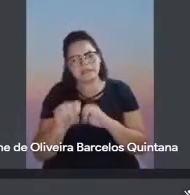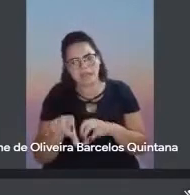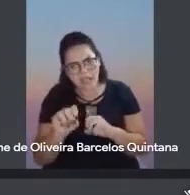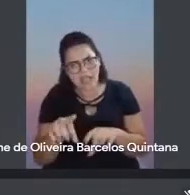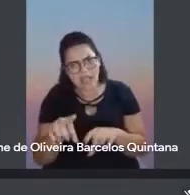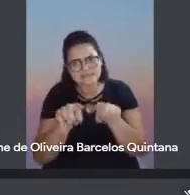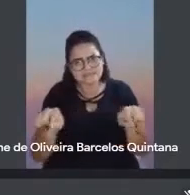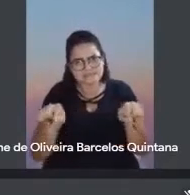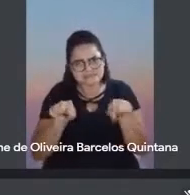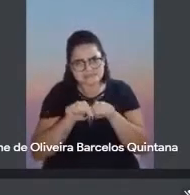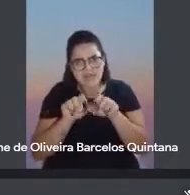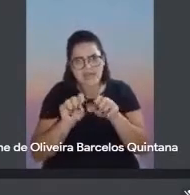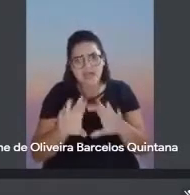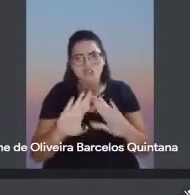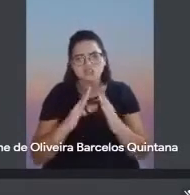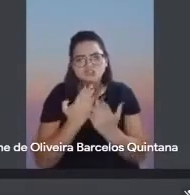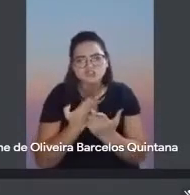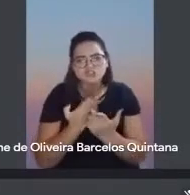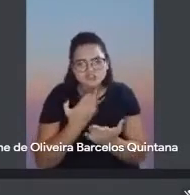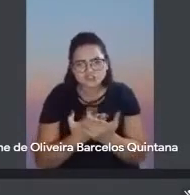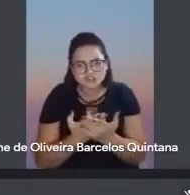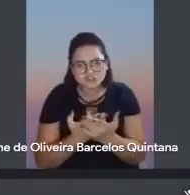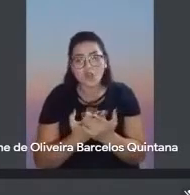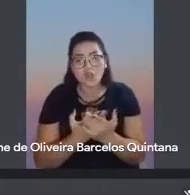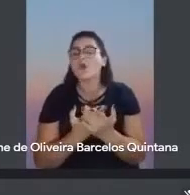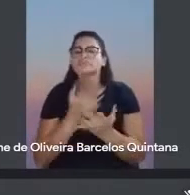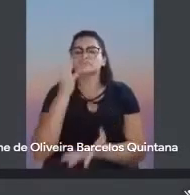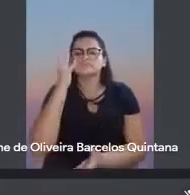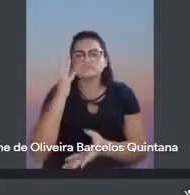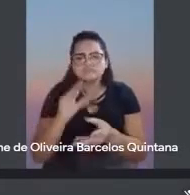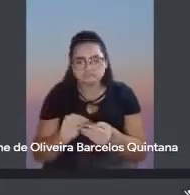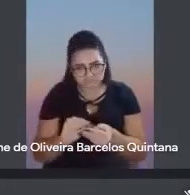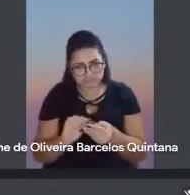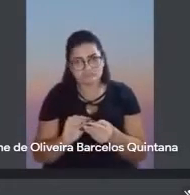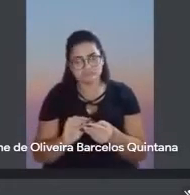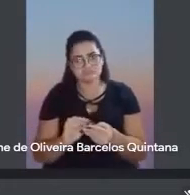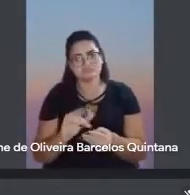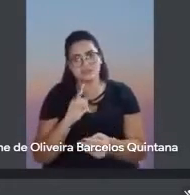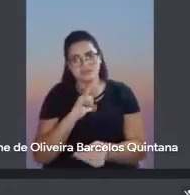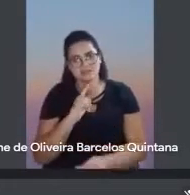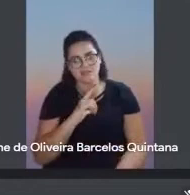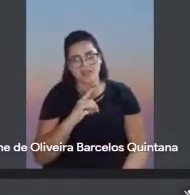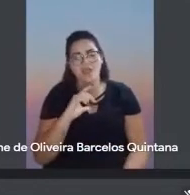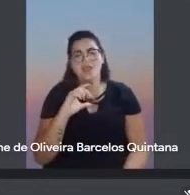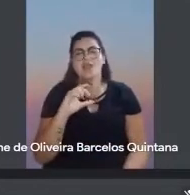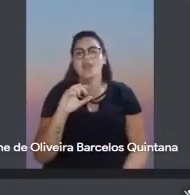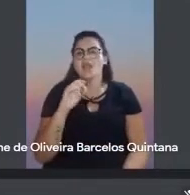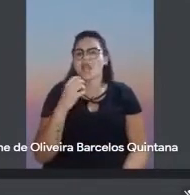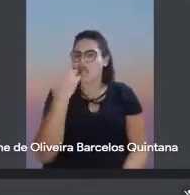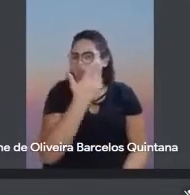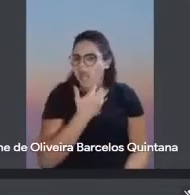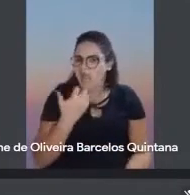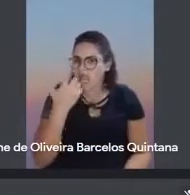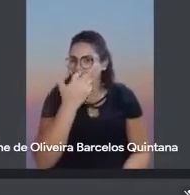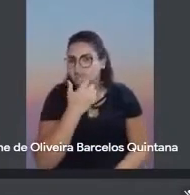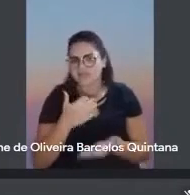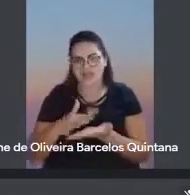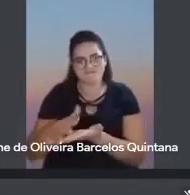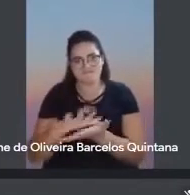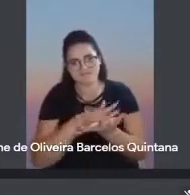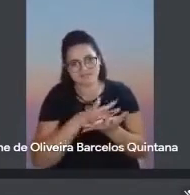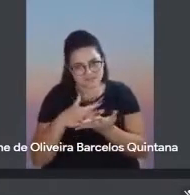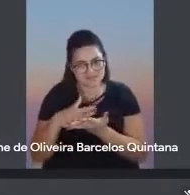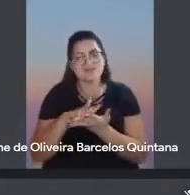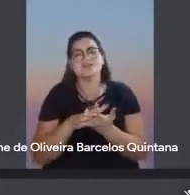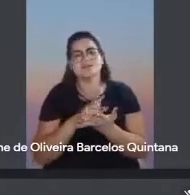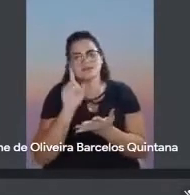dos colégios, e para fechar tudo isso, o Edeon de Paula cantava o samba-enredo marcado